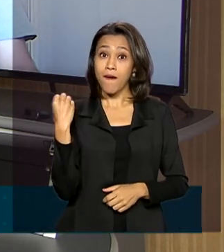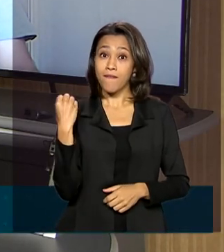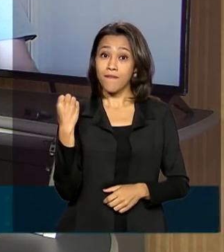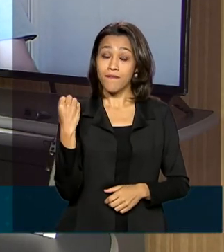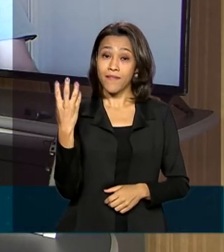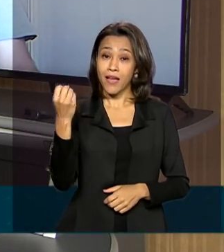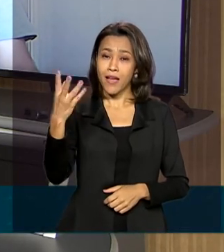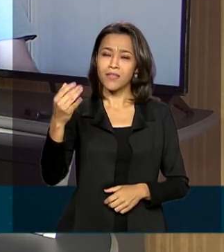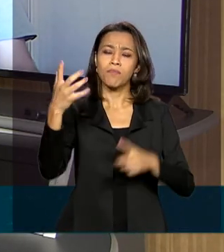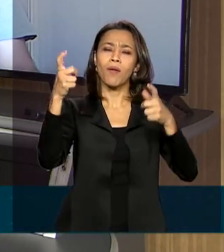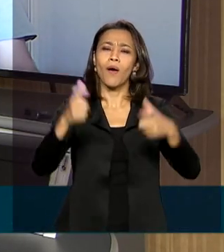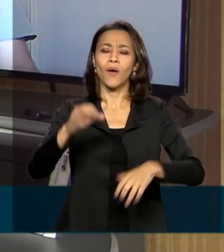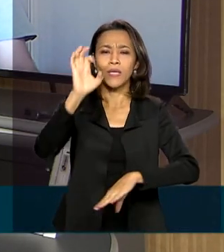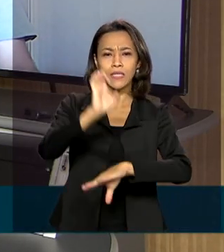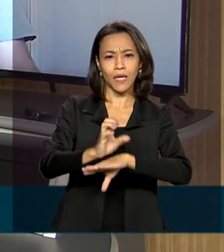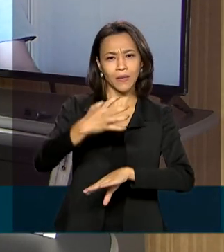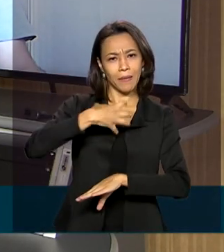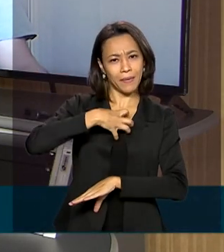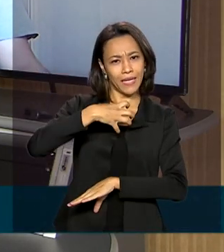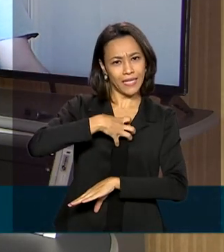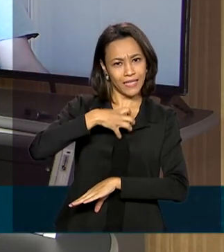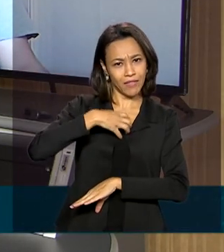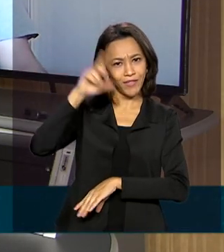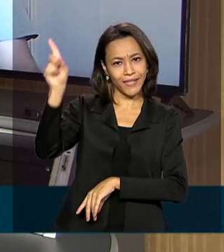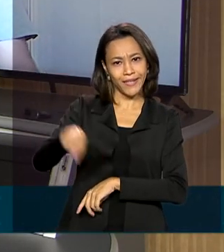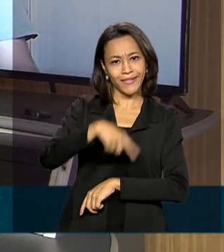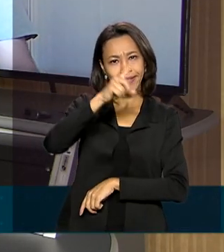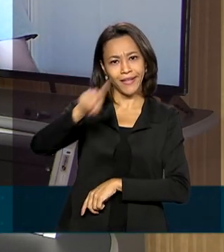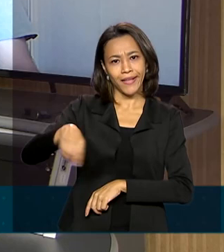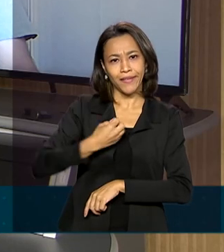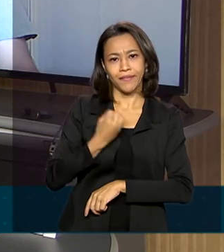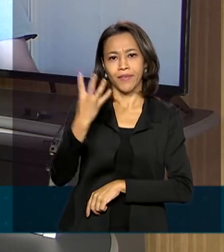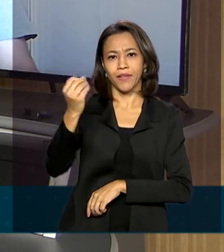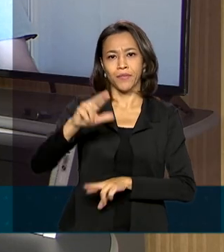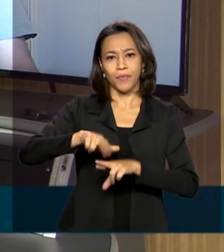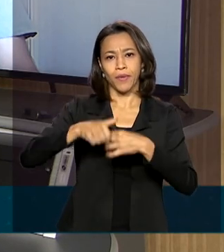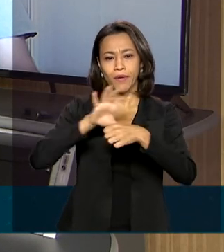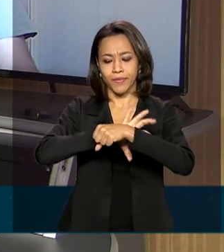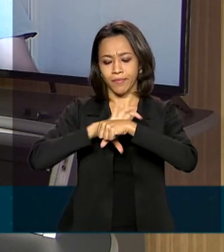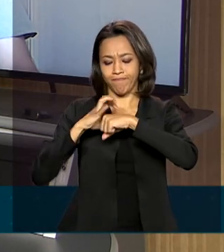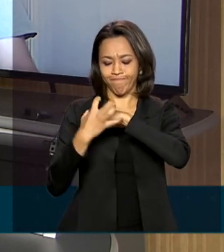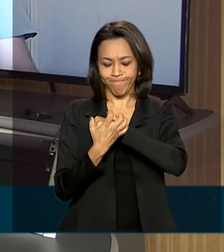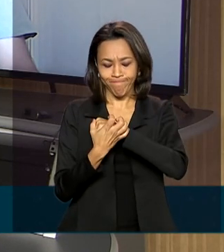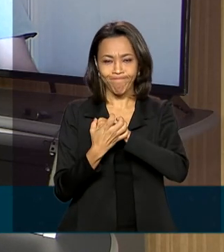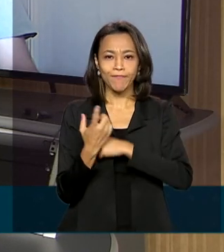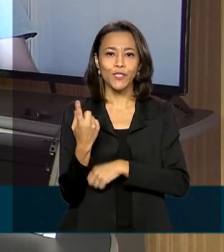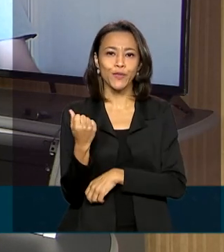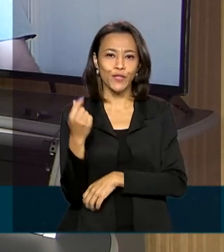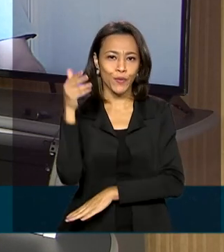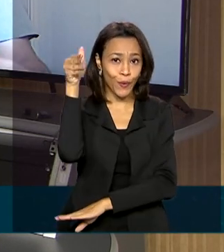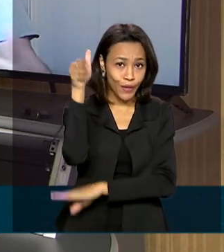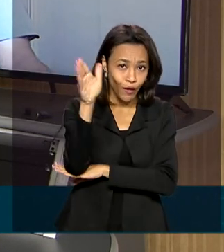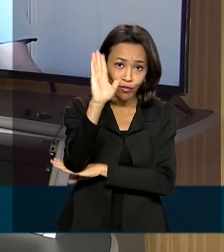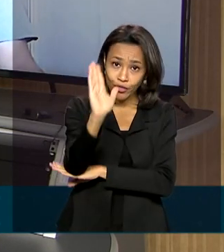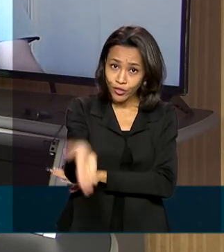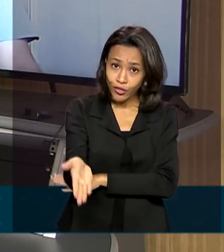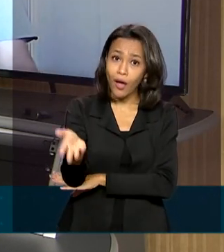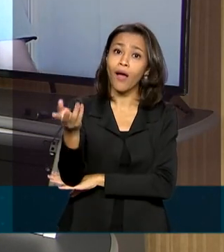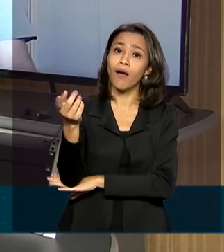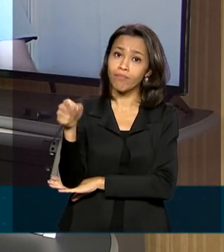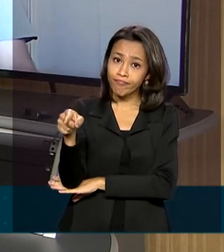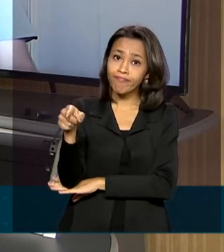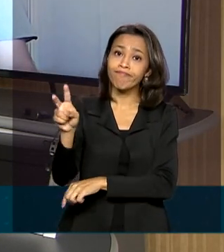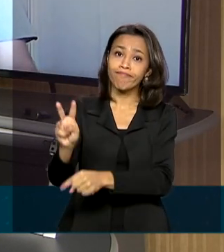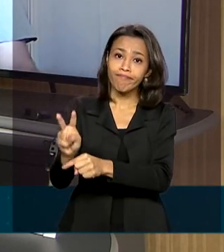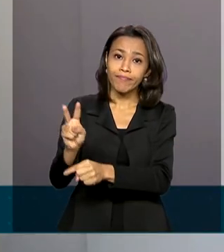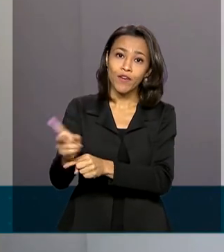Paulo, na Bahia, em maio. A viagem foi cancelada por causa da pandemia e o dinheiro do hotel, que já estava reservado,